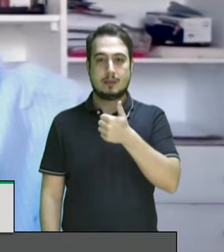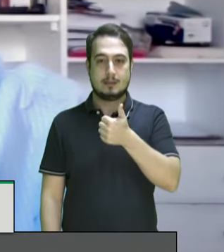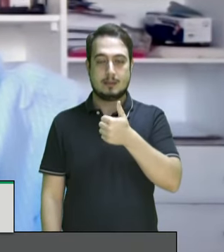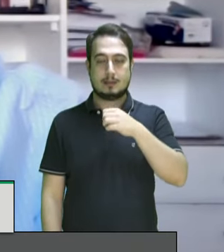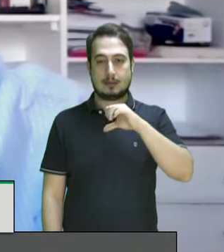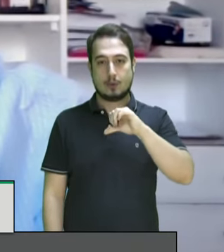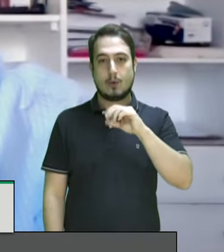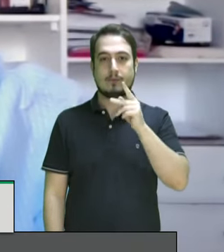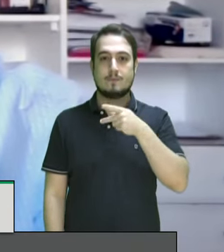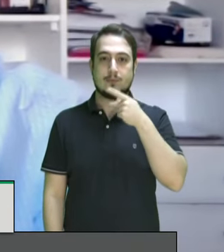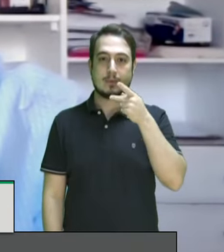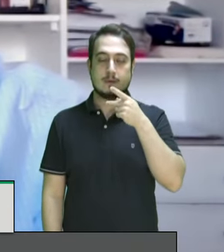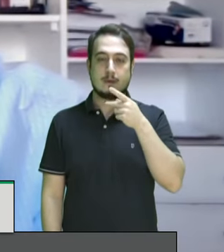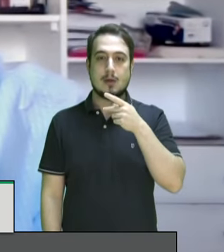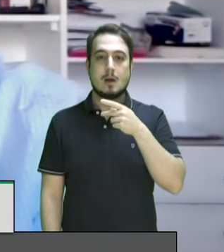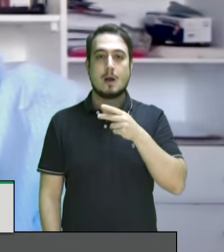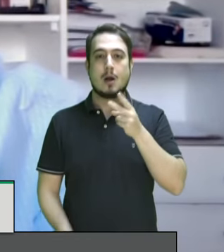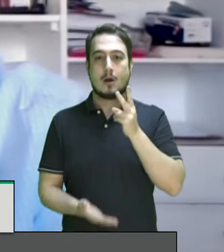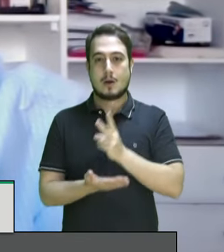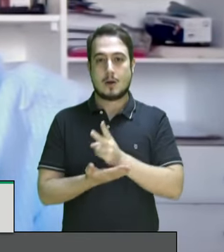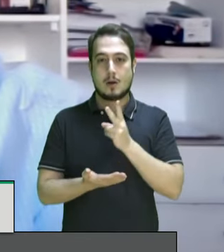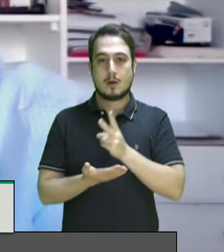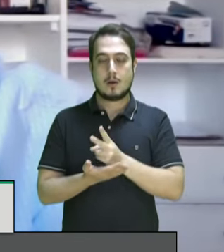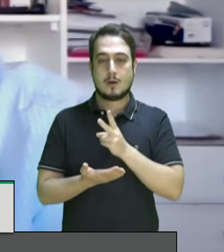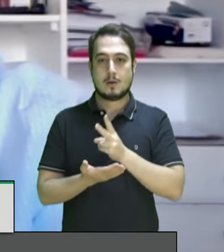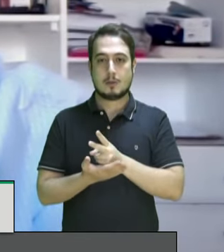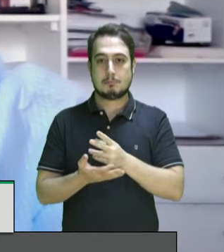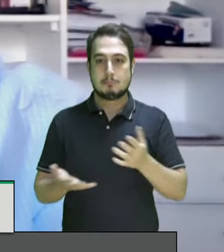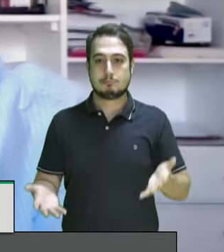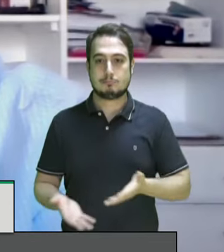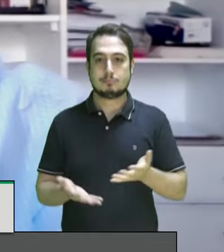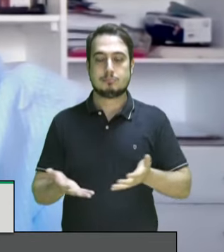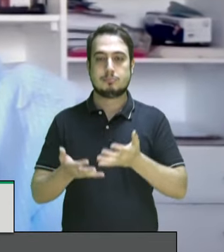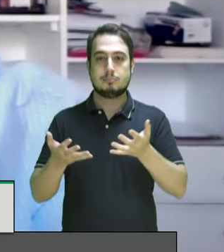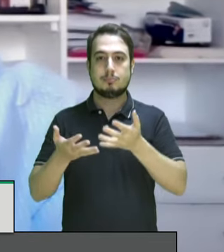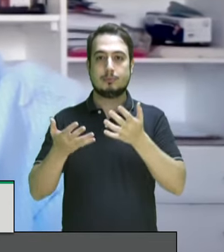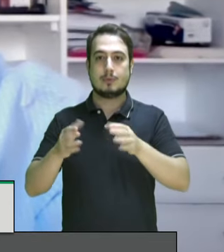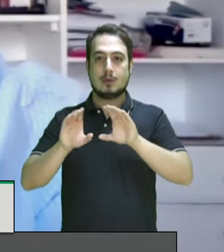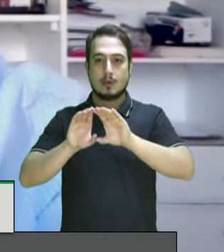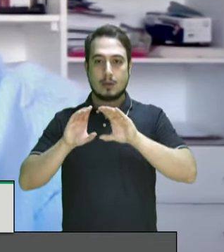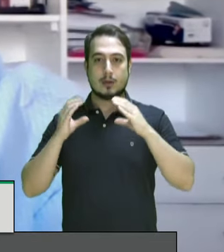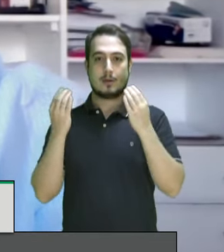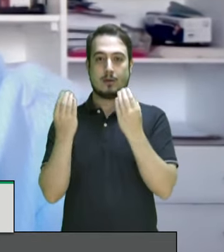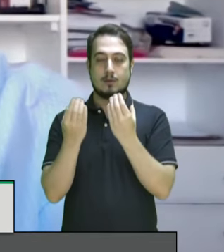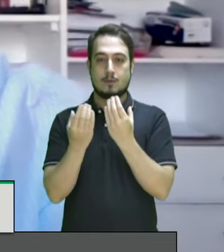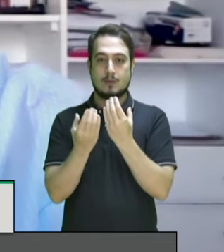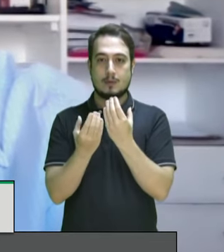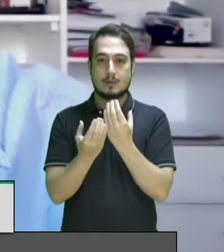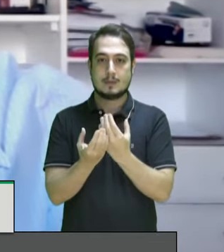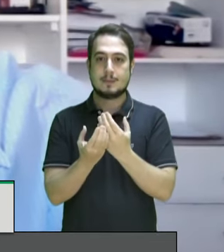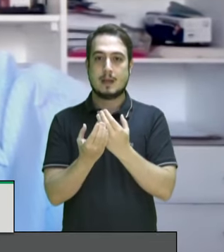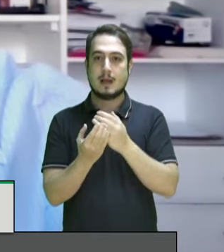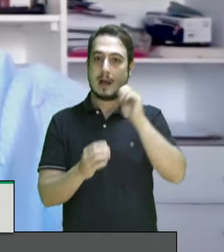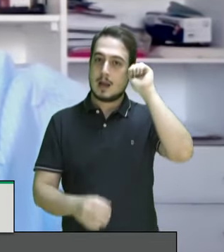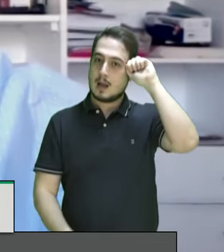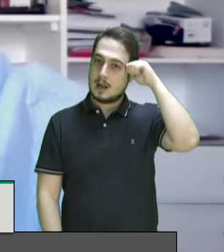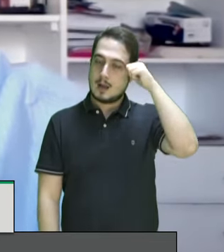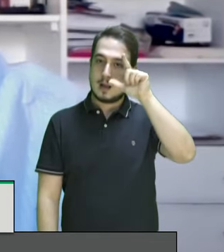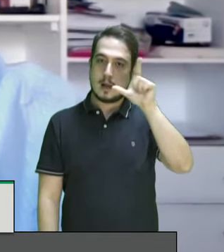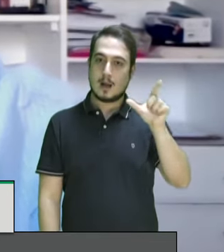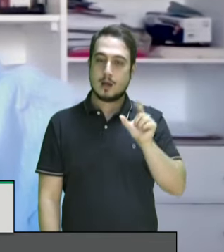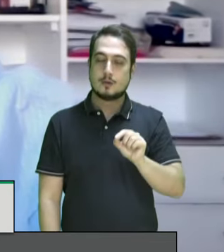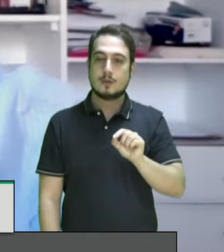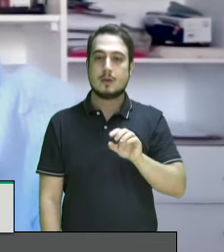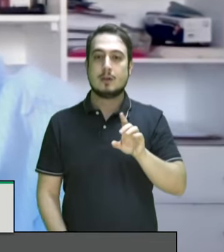relatório que diz continuar a promover os direitos de comunidades de ascendência africana em particular